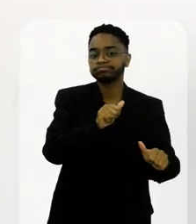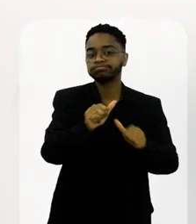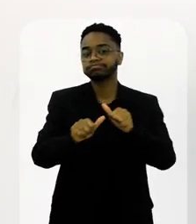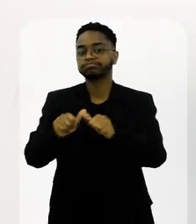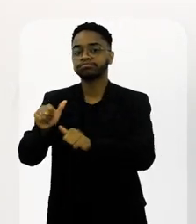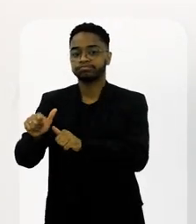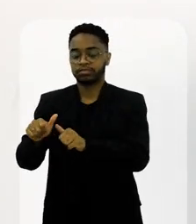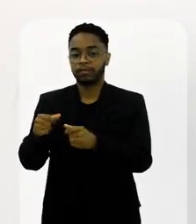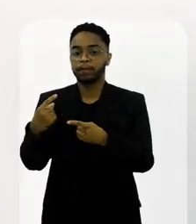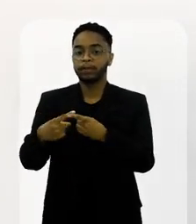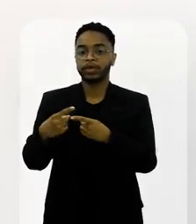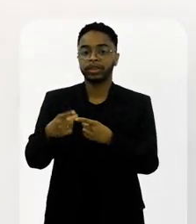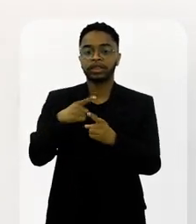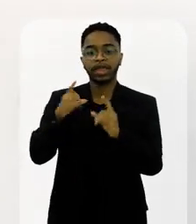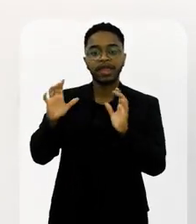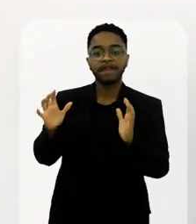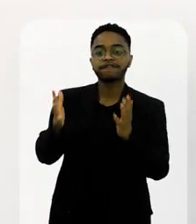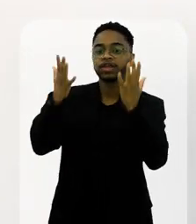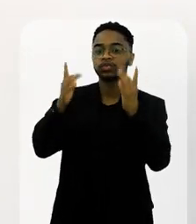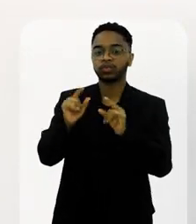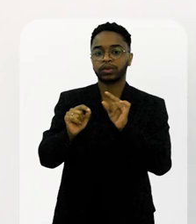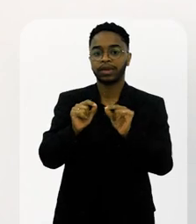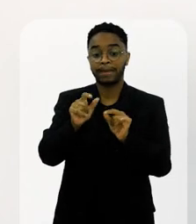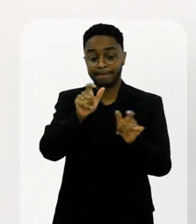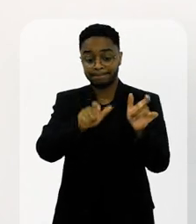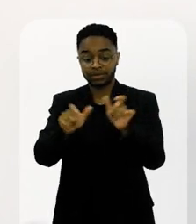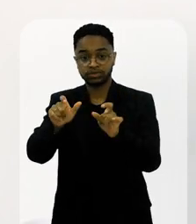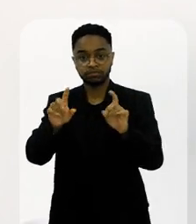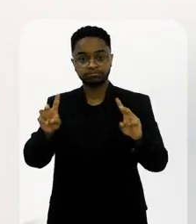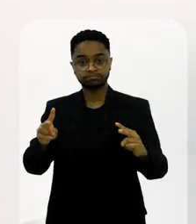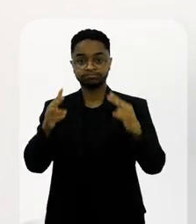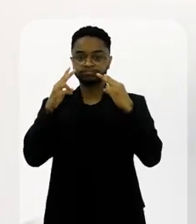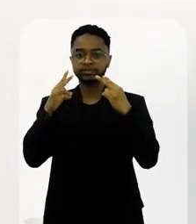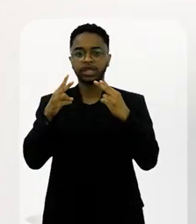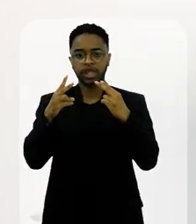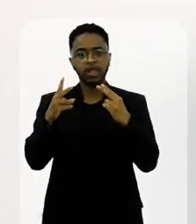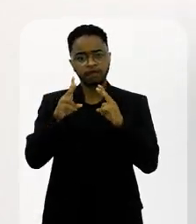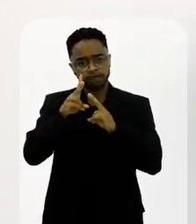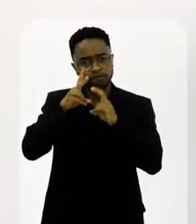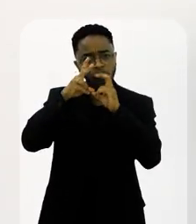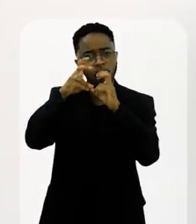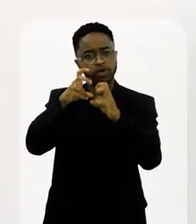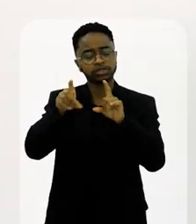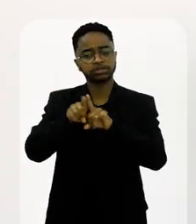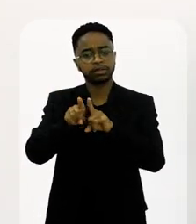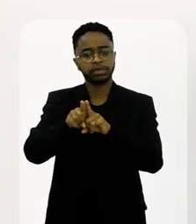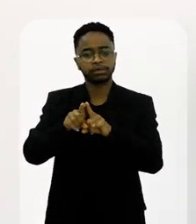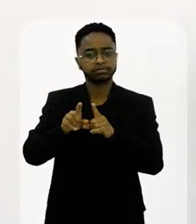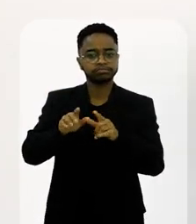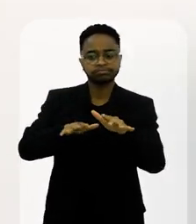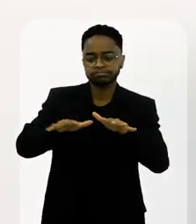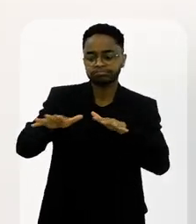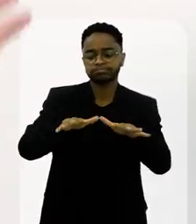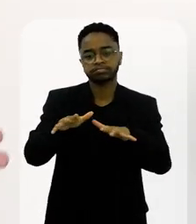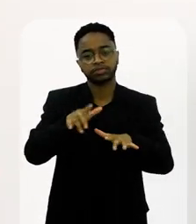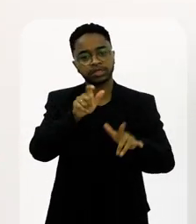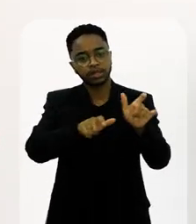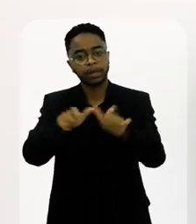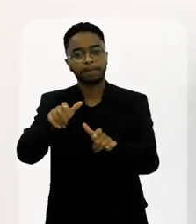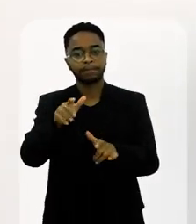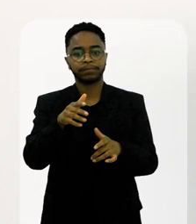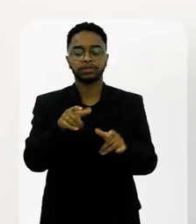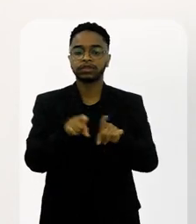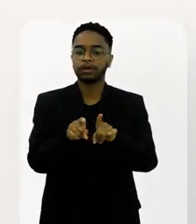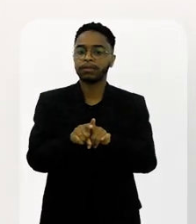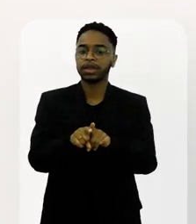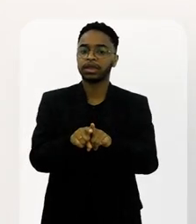transição muito importante com o evento sendo visto com a força que ele tem, com o impacto que ele tem como um mobilizador de pessoas,